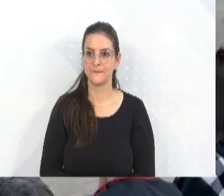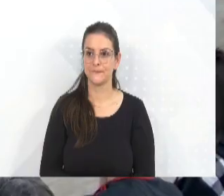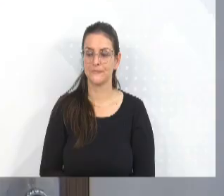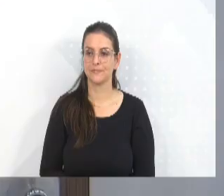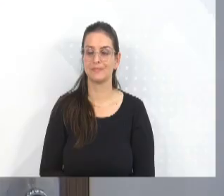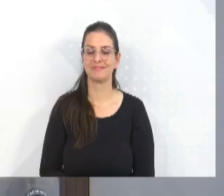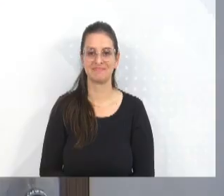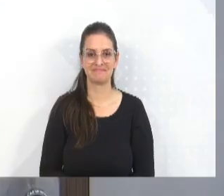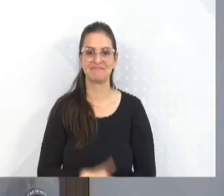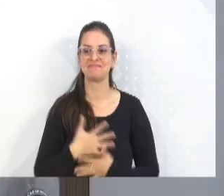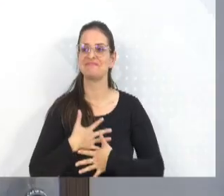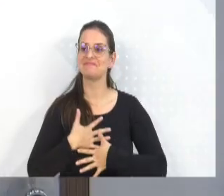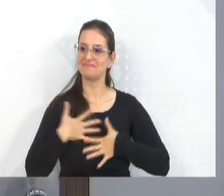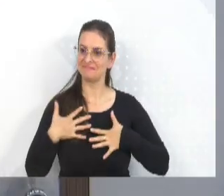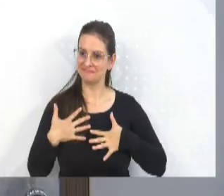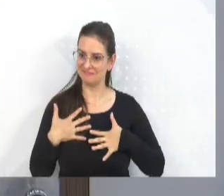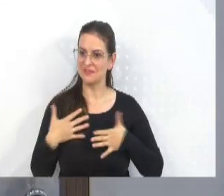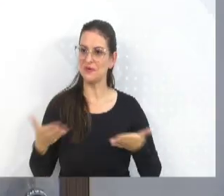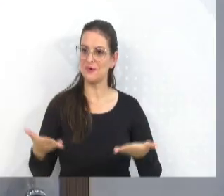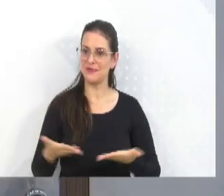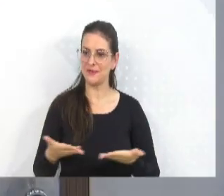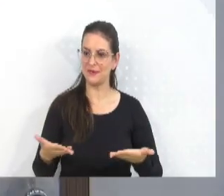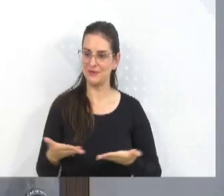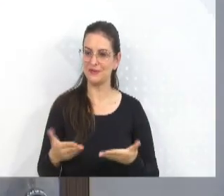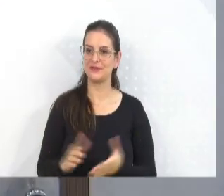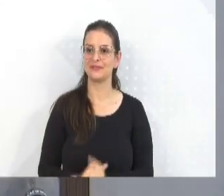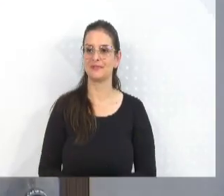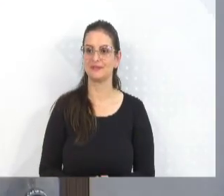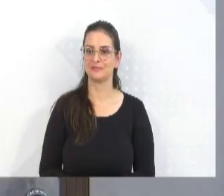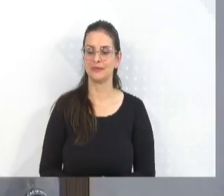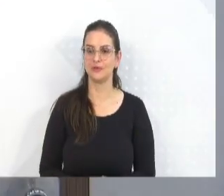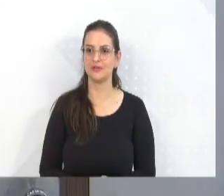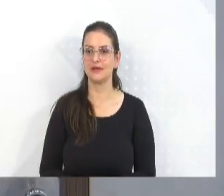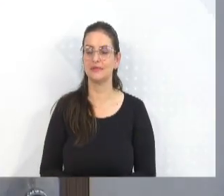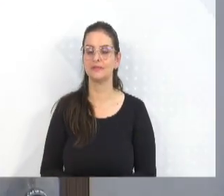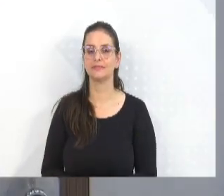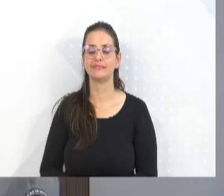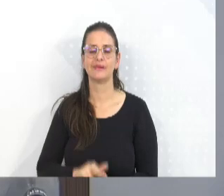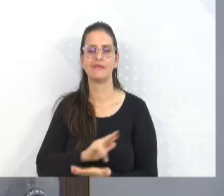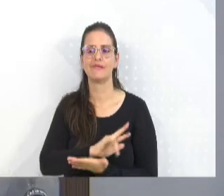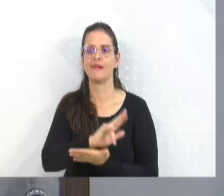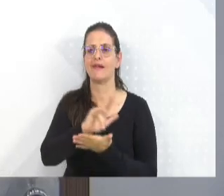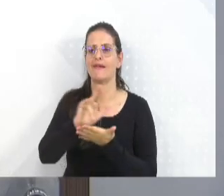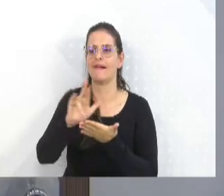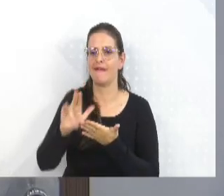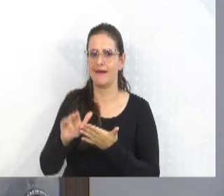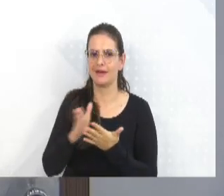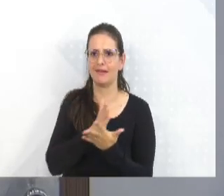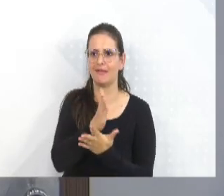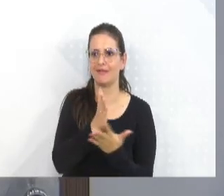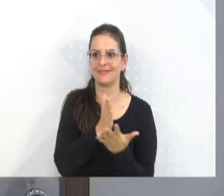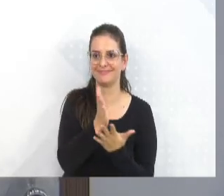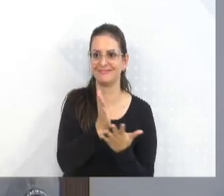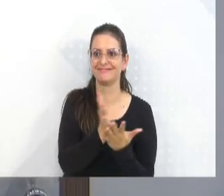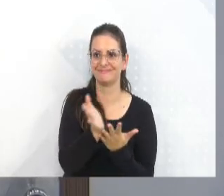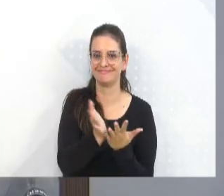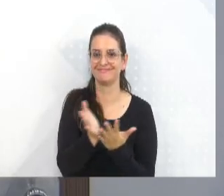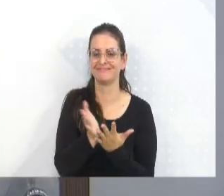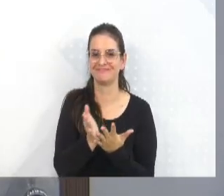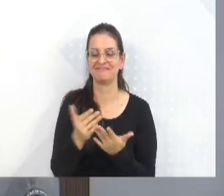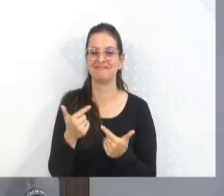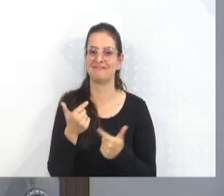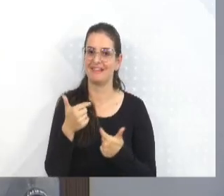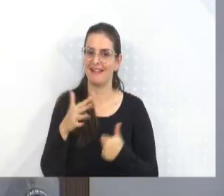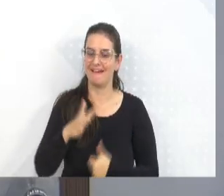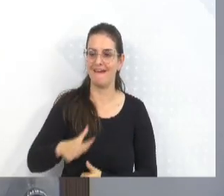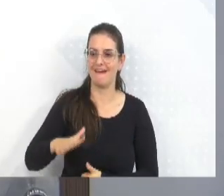Que privilégio poder estar aqui na noite de hoje, prestando essas homenagens nos mais diversos segmentos, nas mais diversas